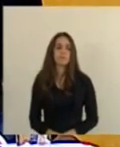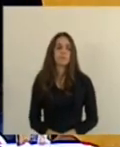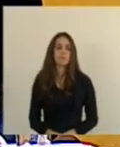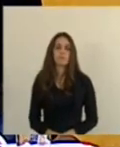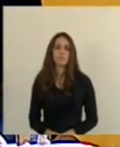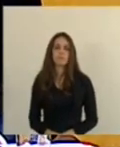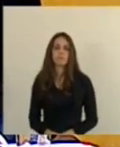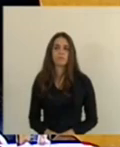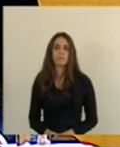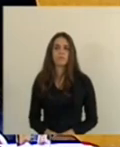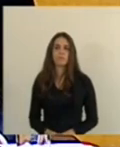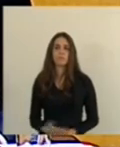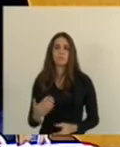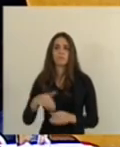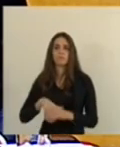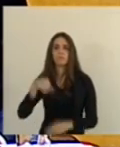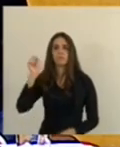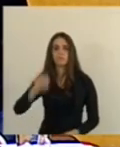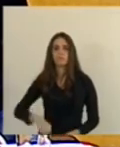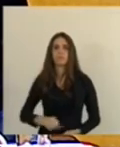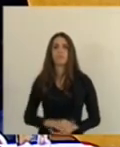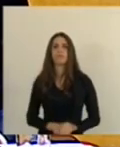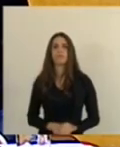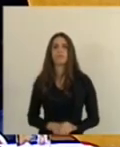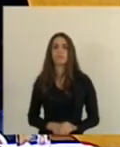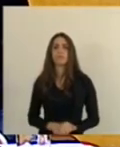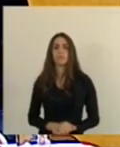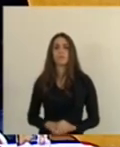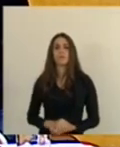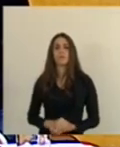Doutor Hércules vota sim. Doutor Emílio Mameri?